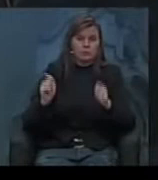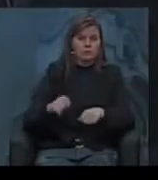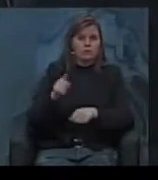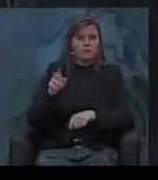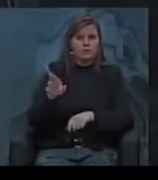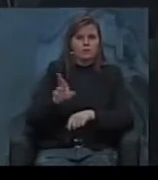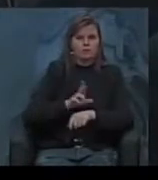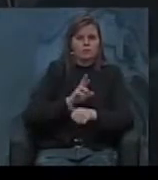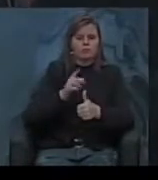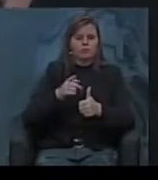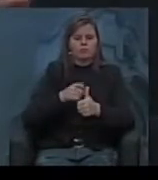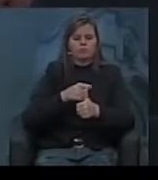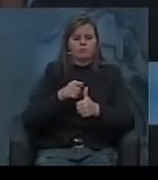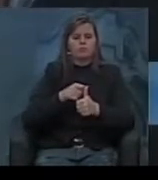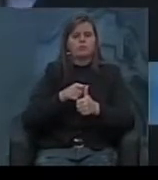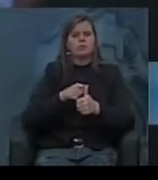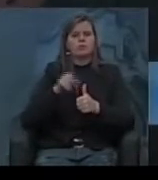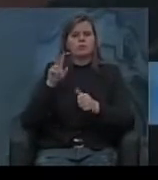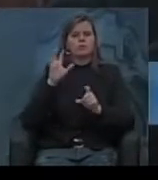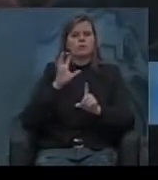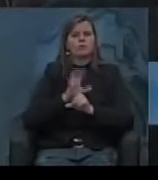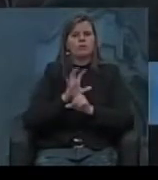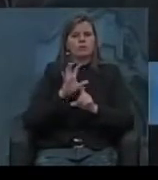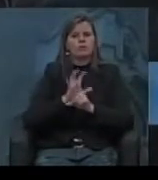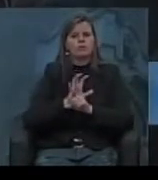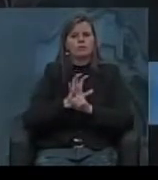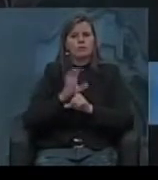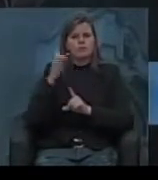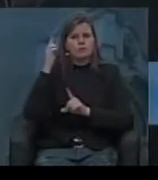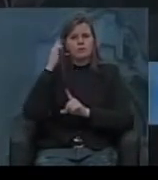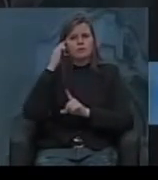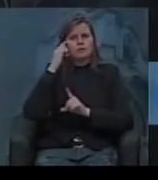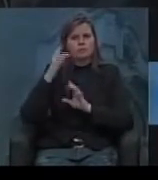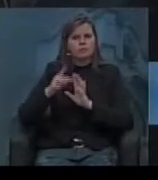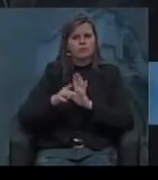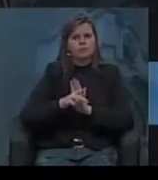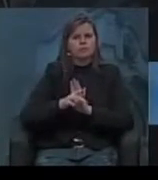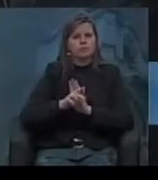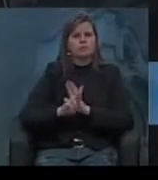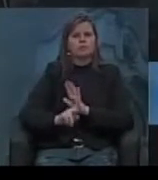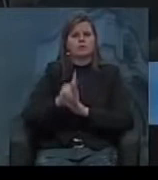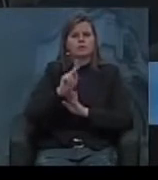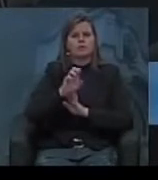Número um, a influência do pensamento keynesiano, João Manar Keynes,